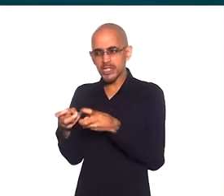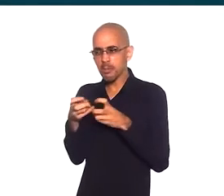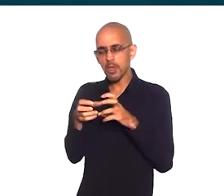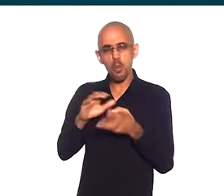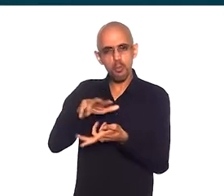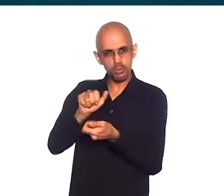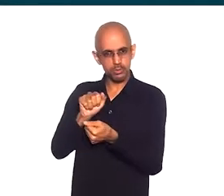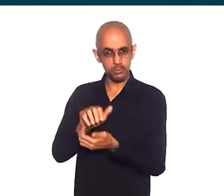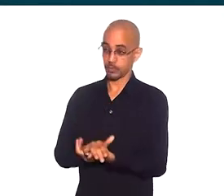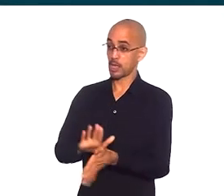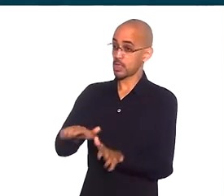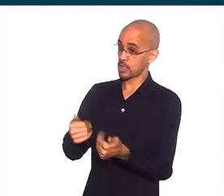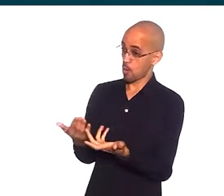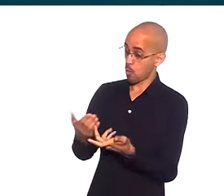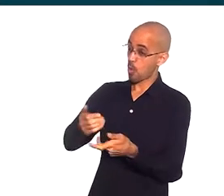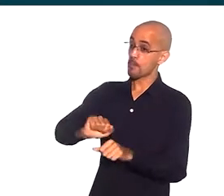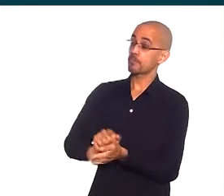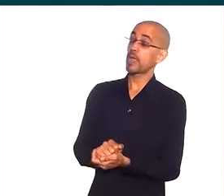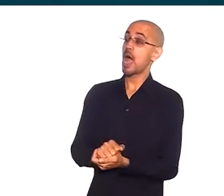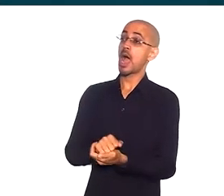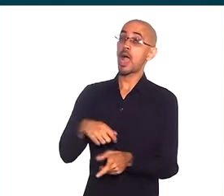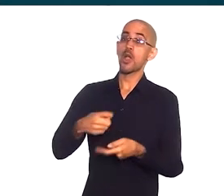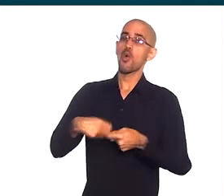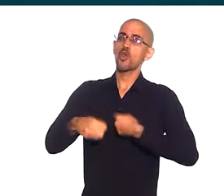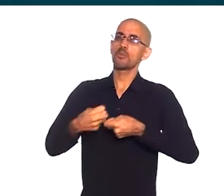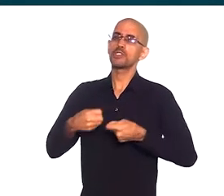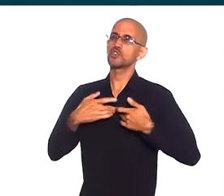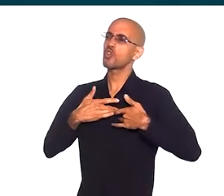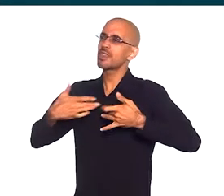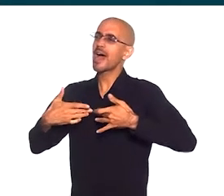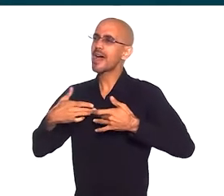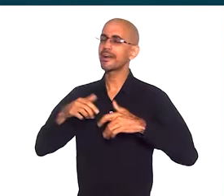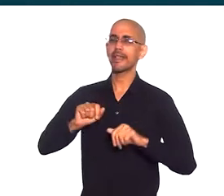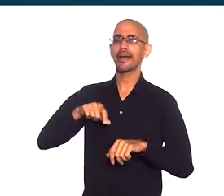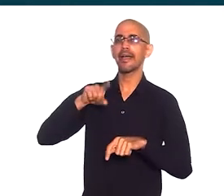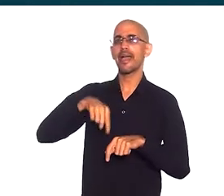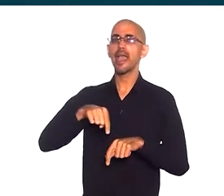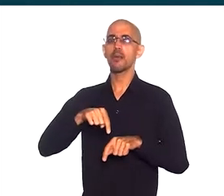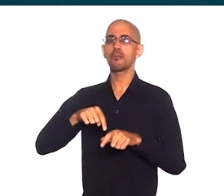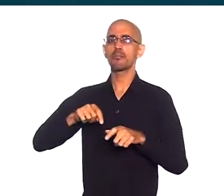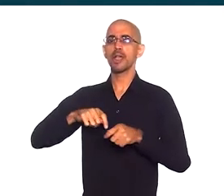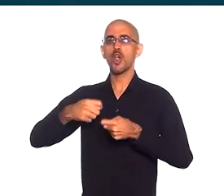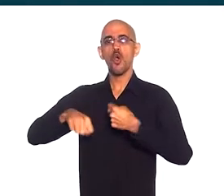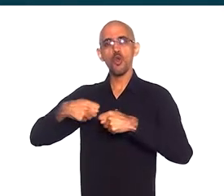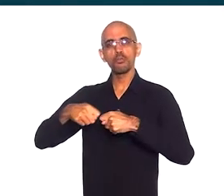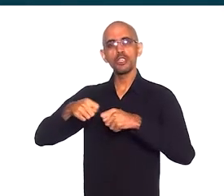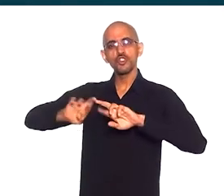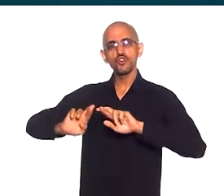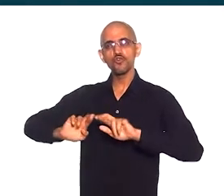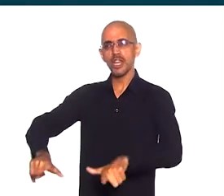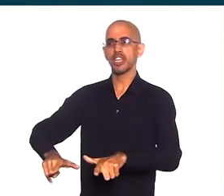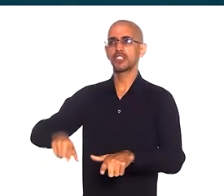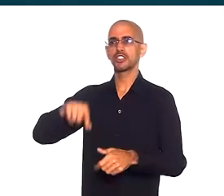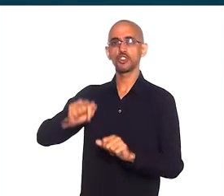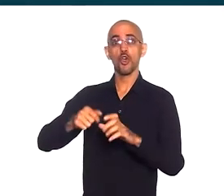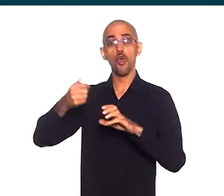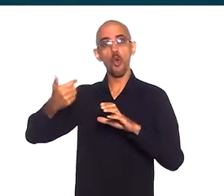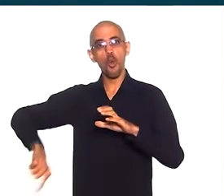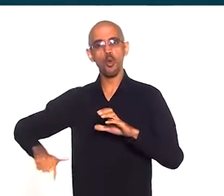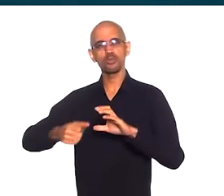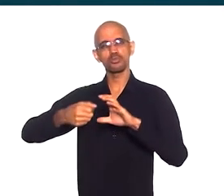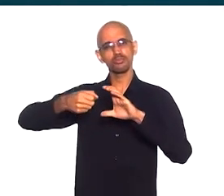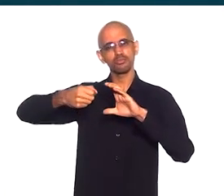economia solidária, para nós, é uma outra economia, para contrapor a economia capitalista,